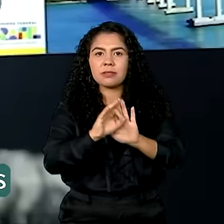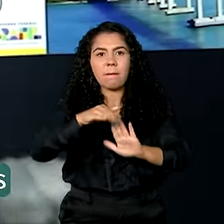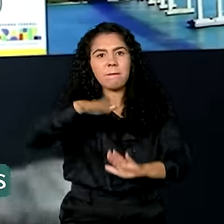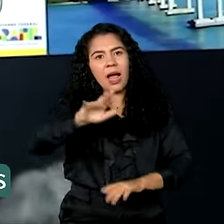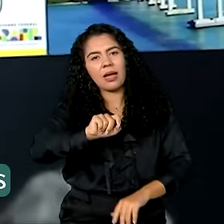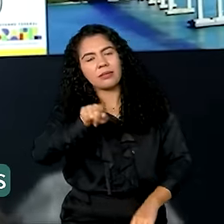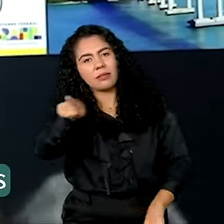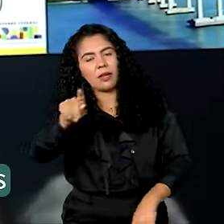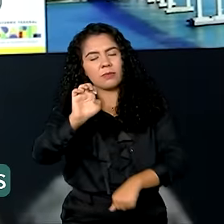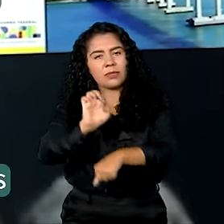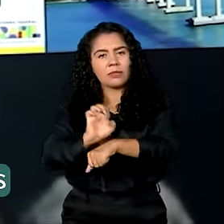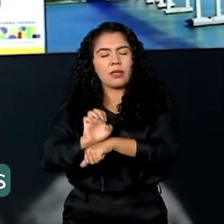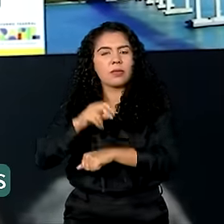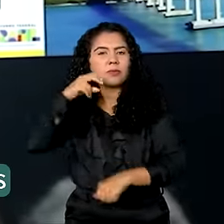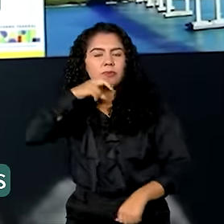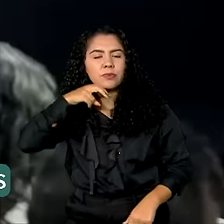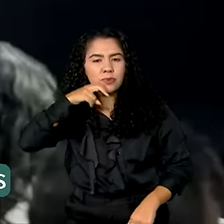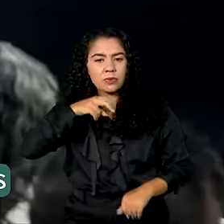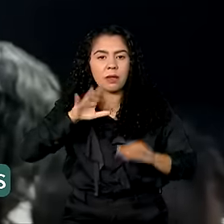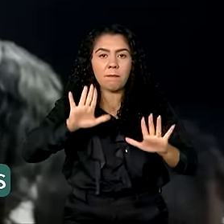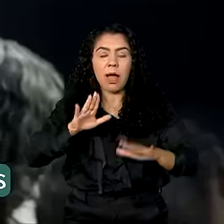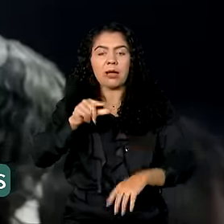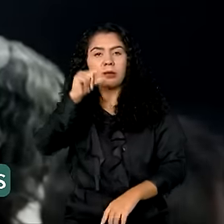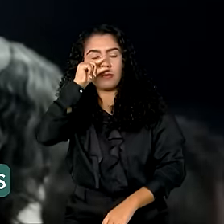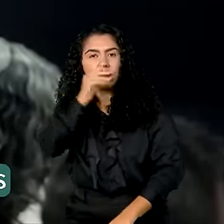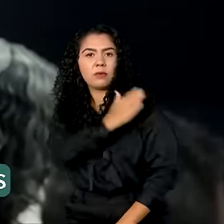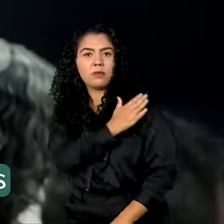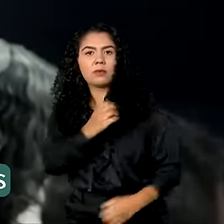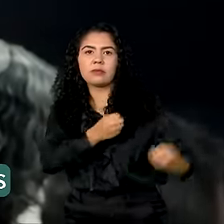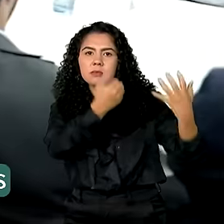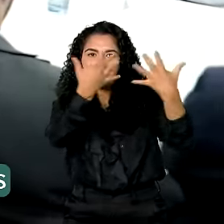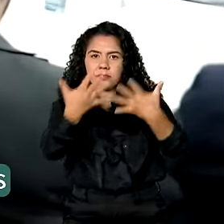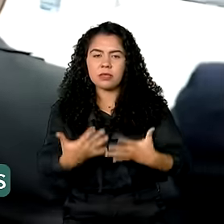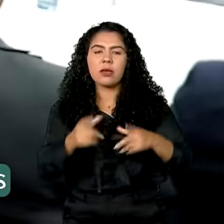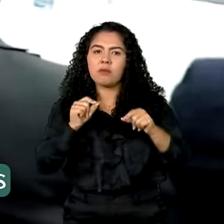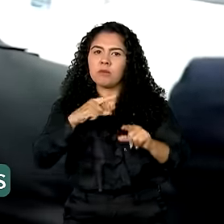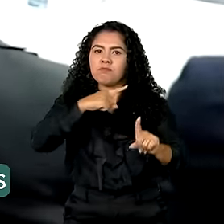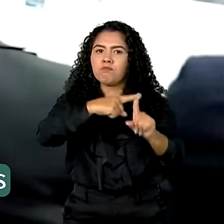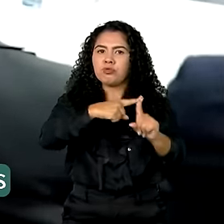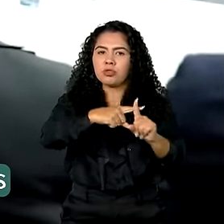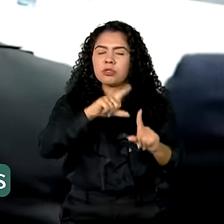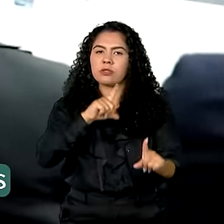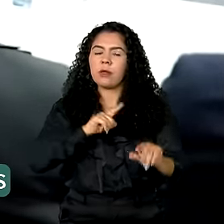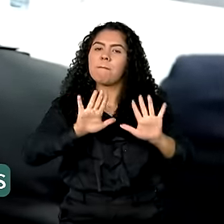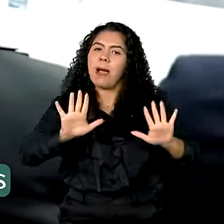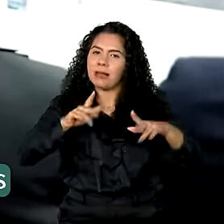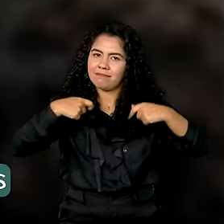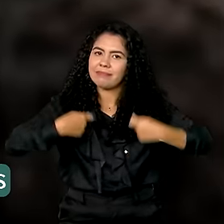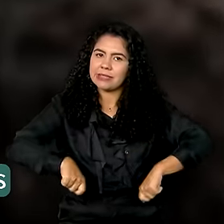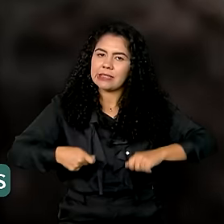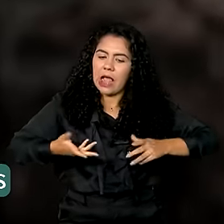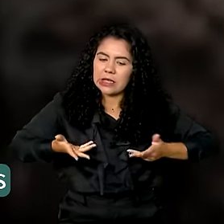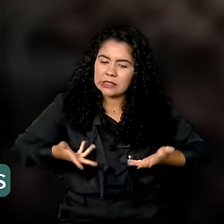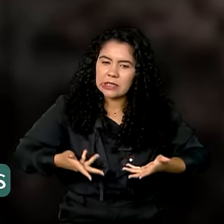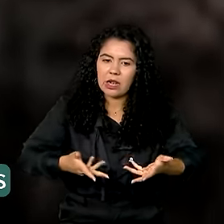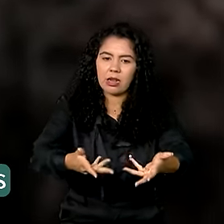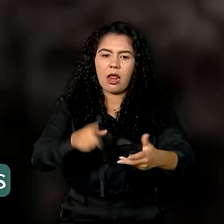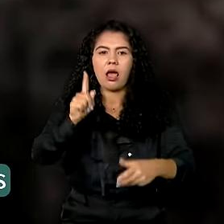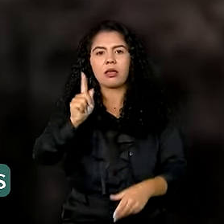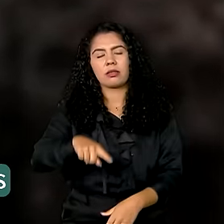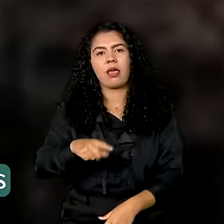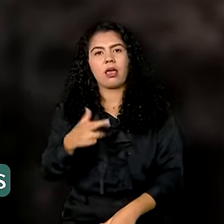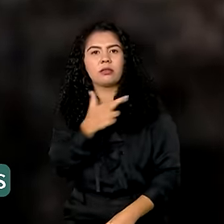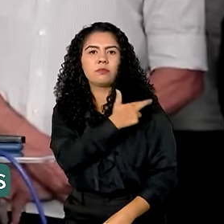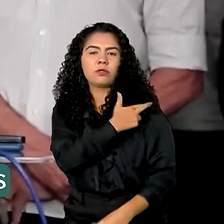Segundo o ministro Rui Costa, o balanço da visita é positivo, mas é preciso acelerar as obras que são de responsabilidade